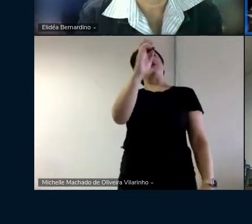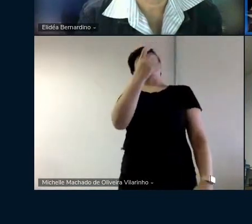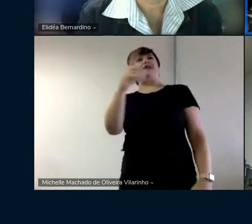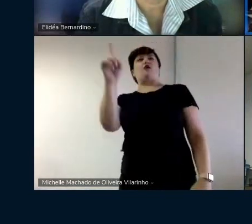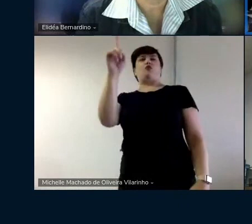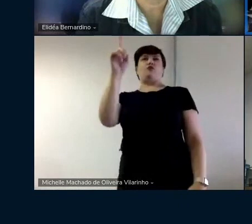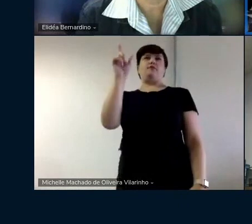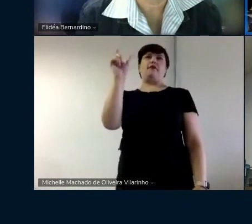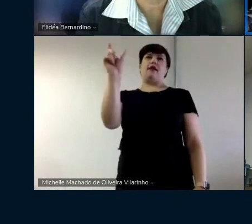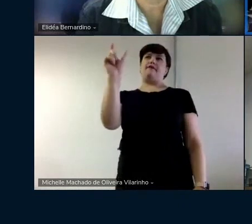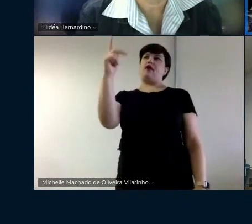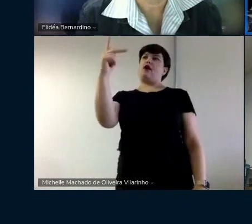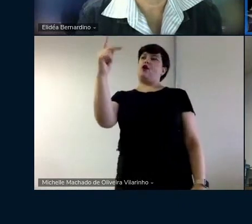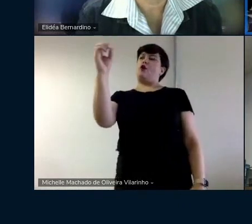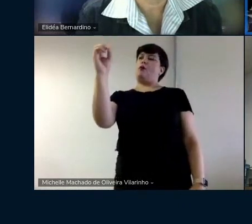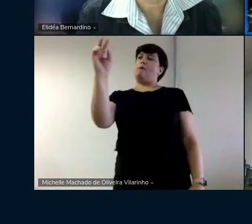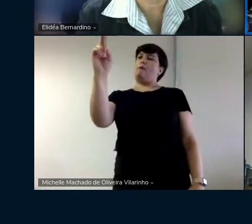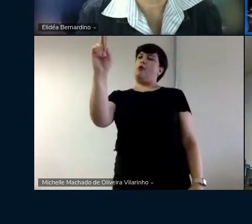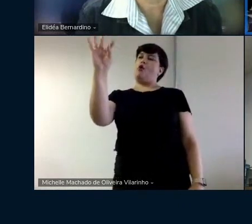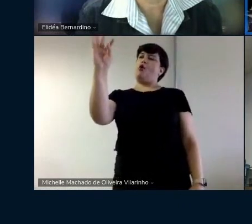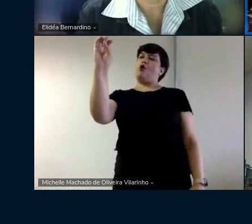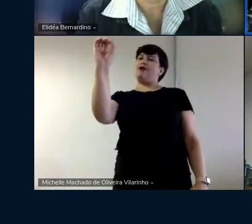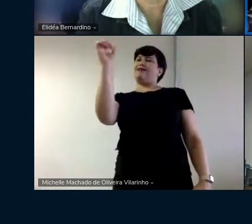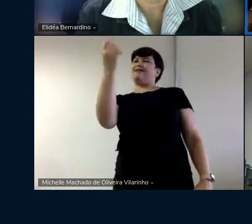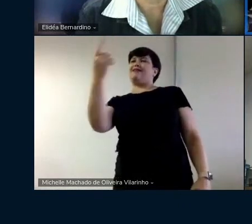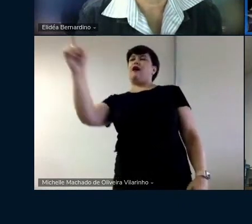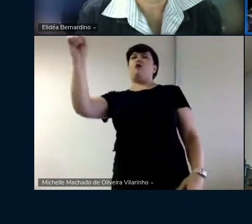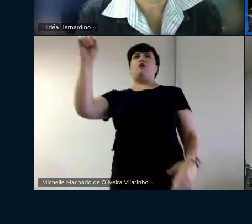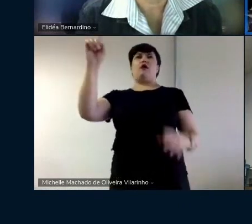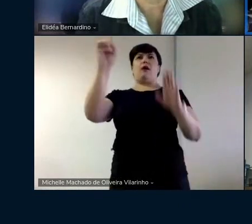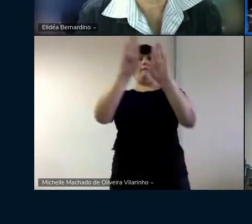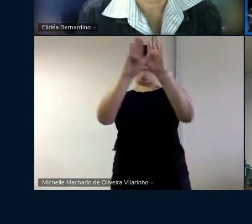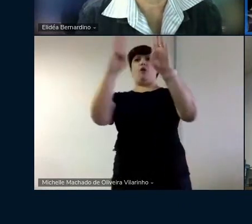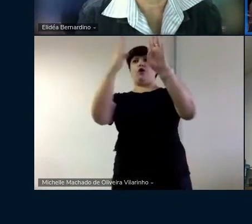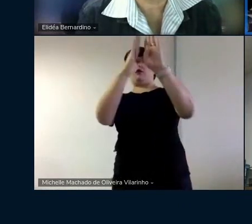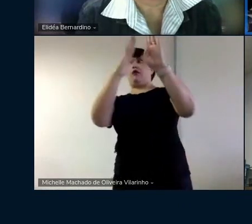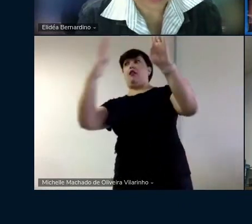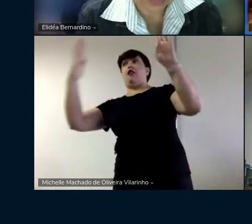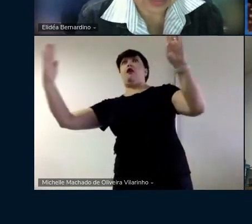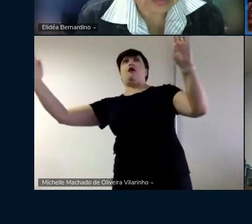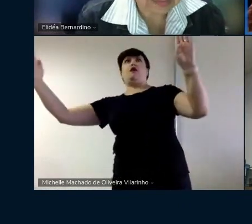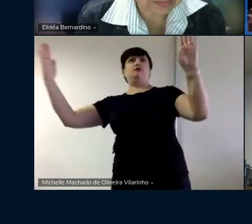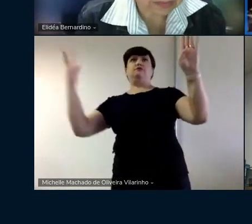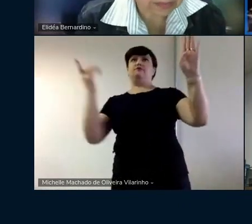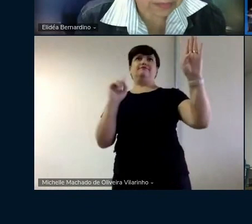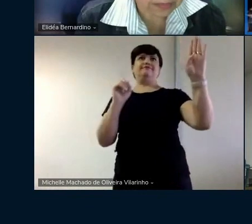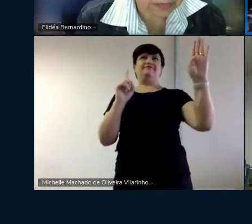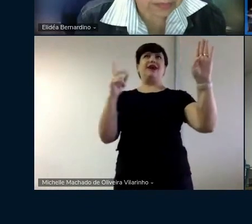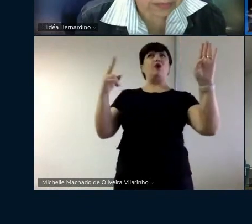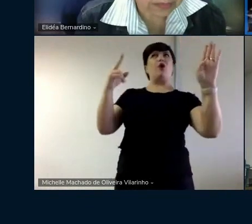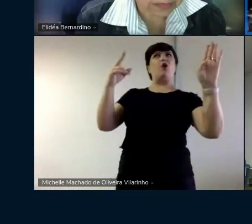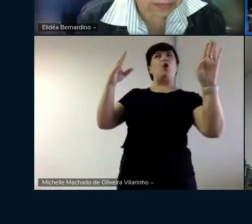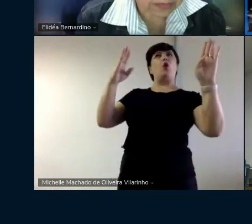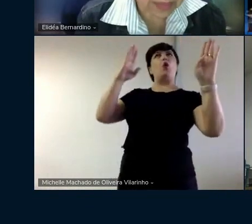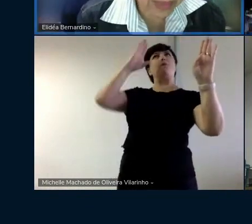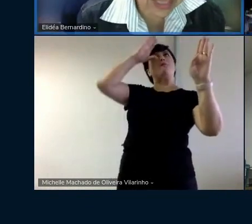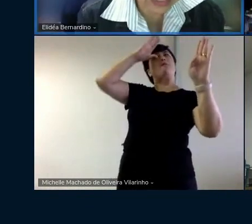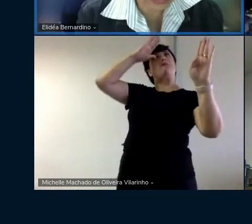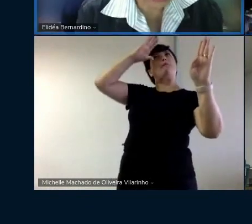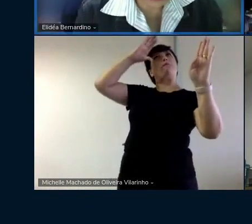Como no sentido de uma porta grande. Então, não seria algo tão consciente quanto essa construção que foi proposital.